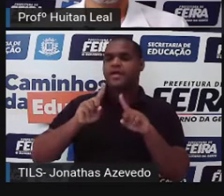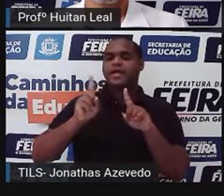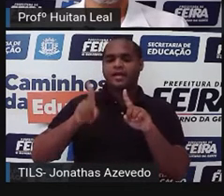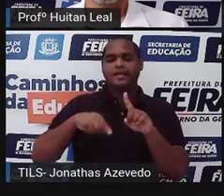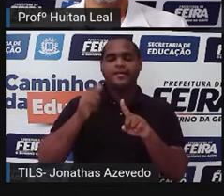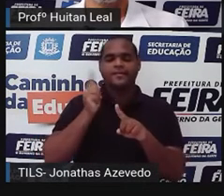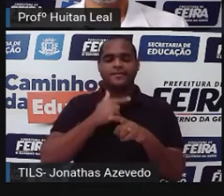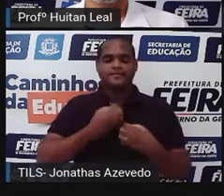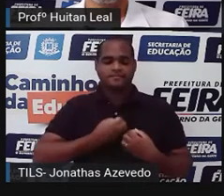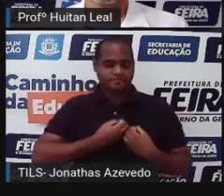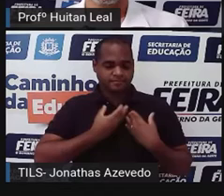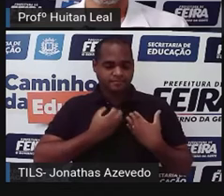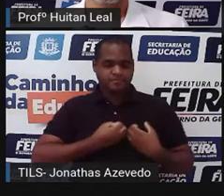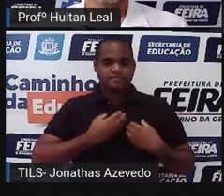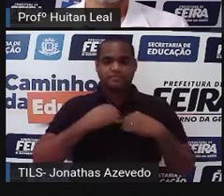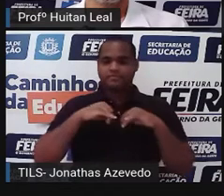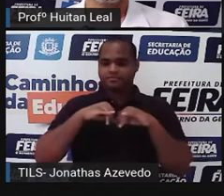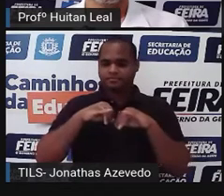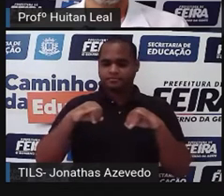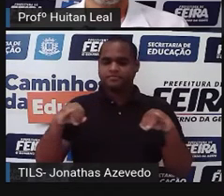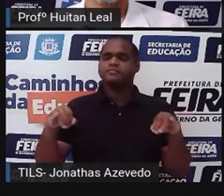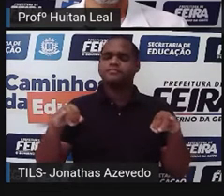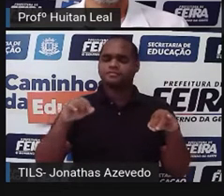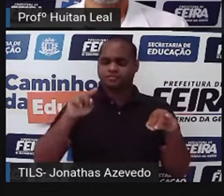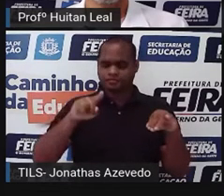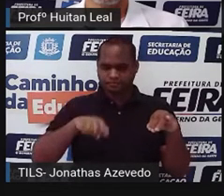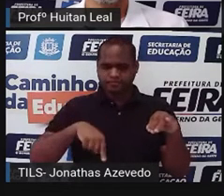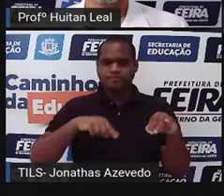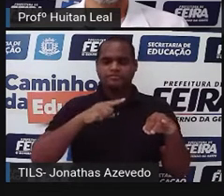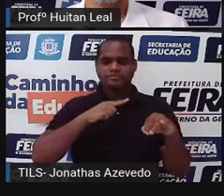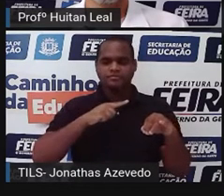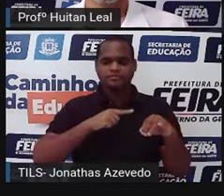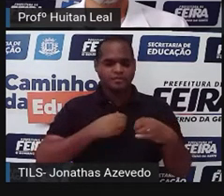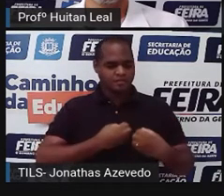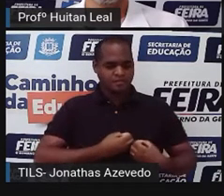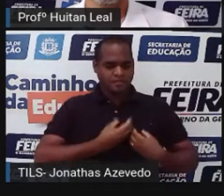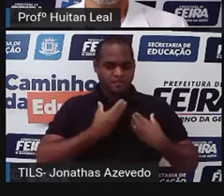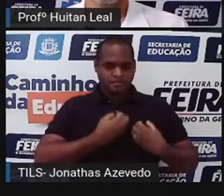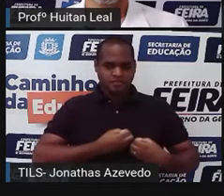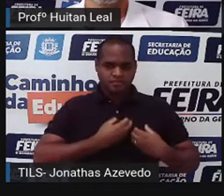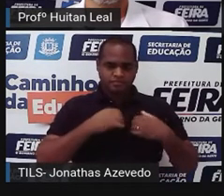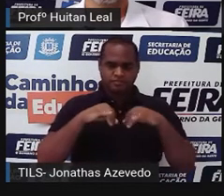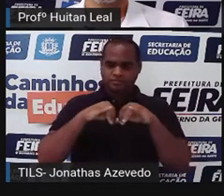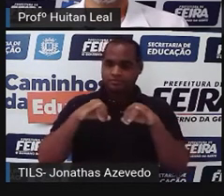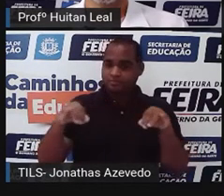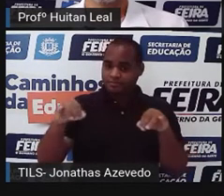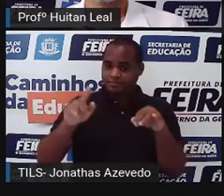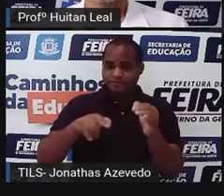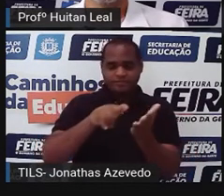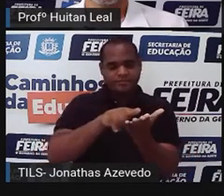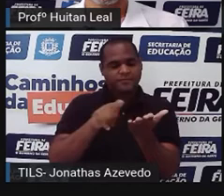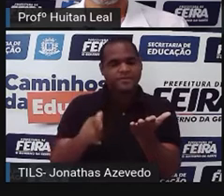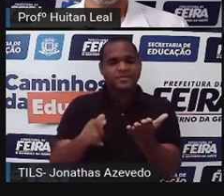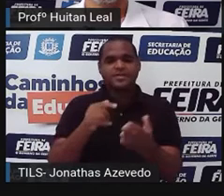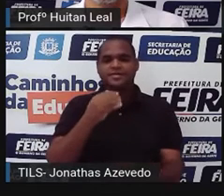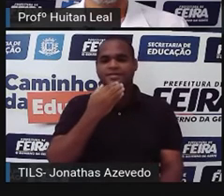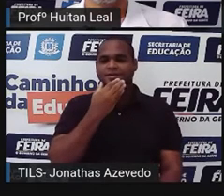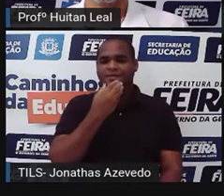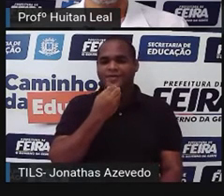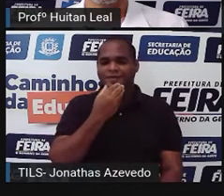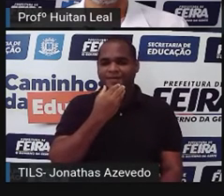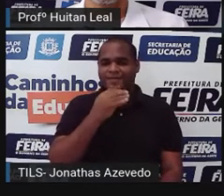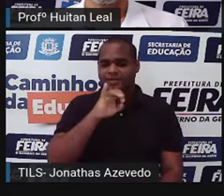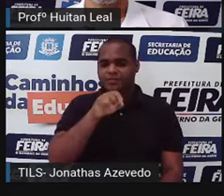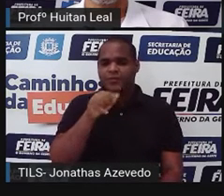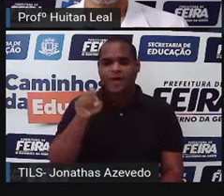diz, é notícia, é um poema retirado de uma notícia de jornal. João Gostoso era carregador